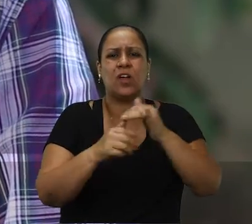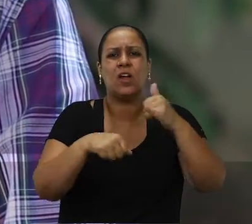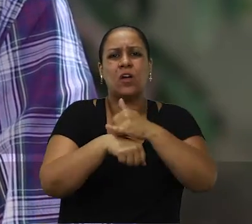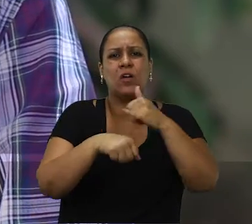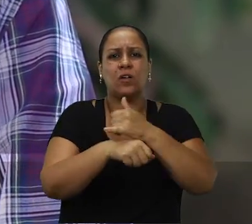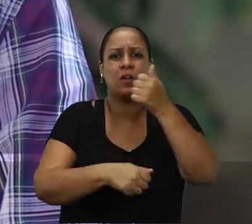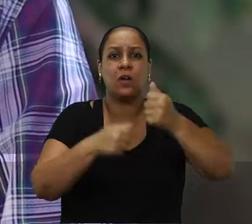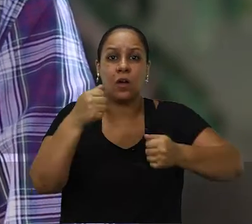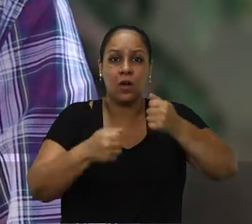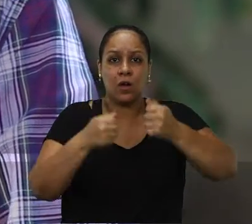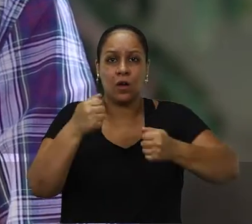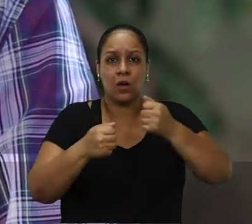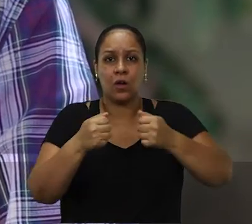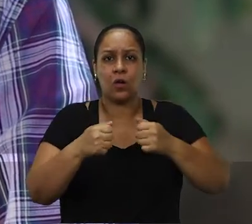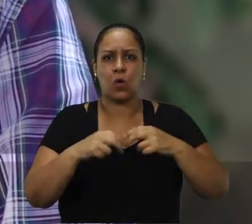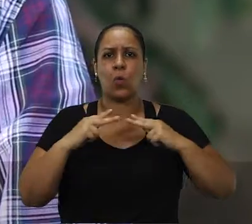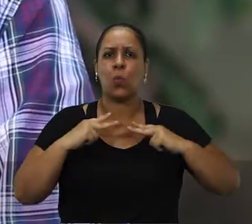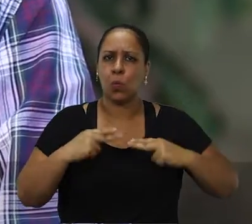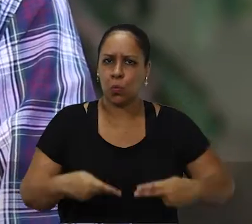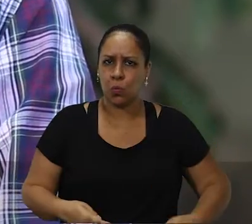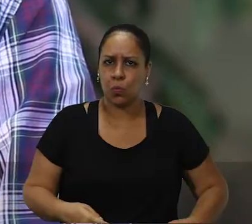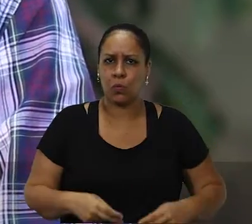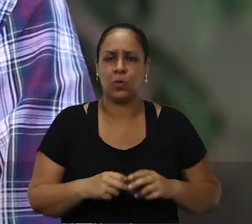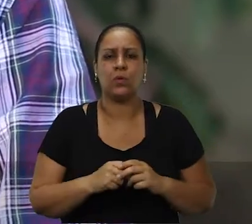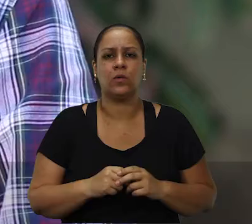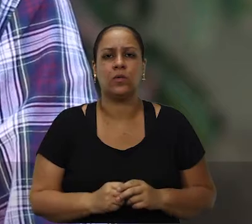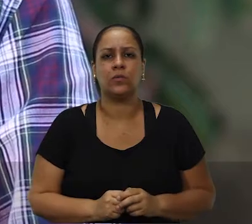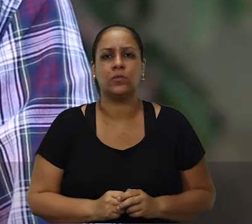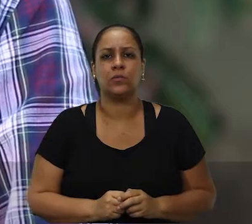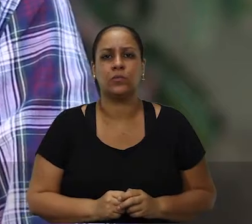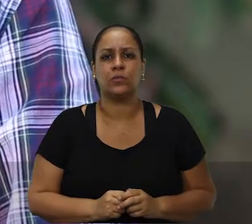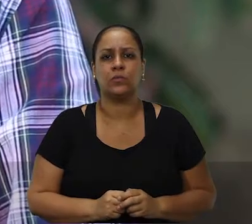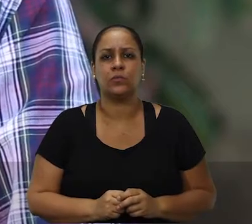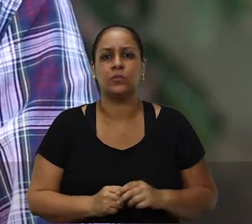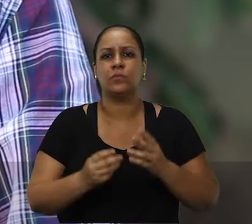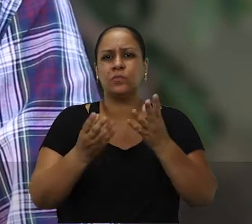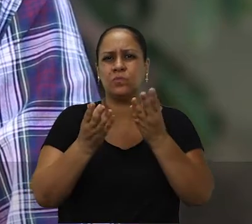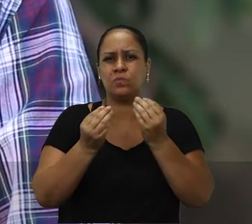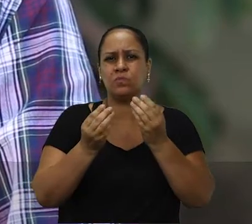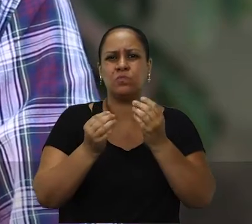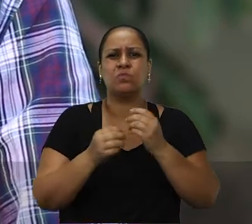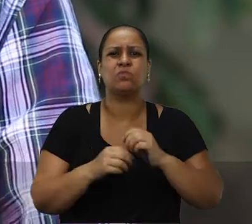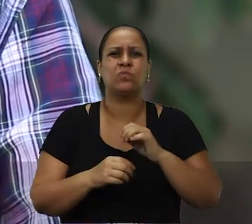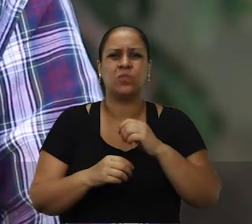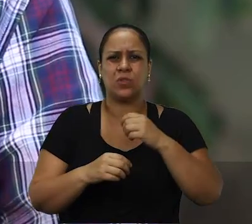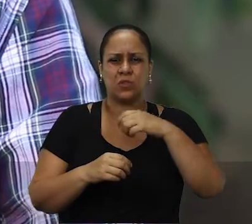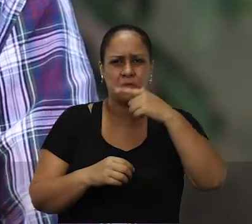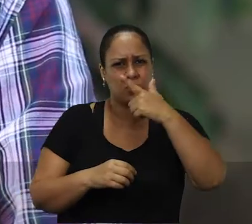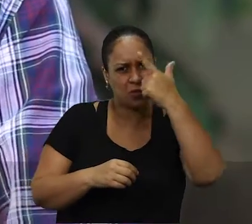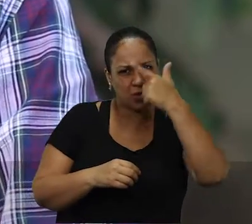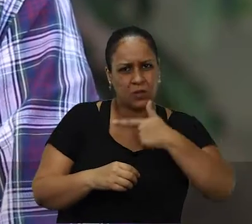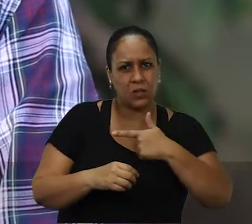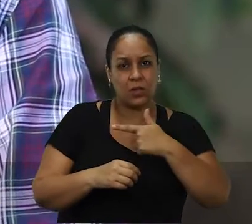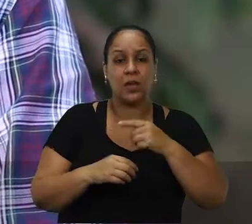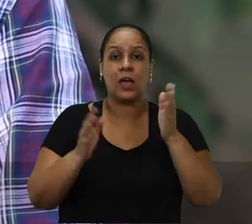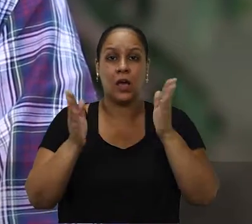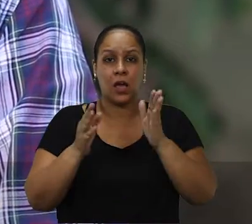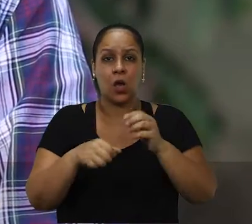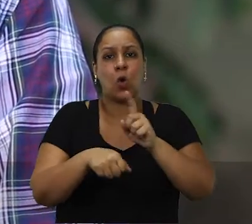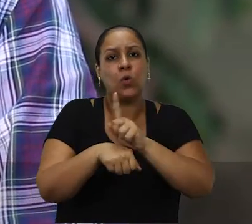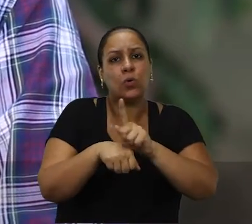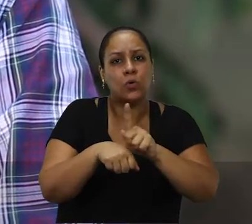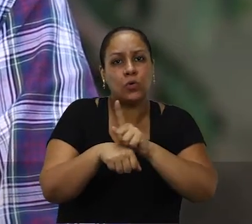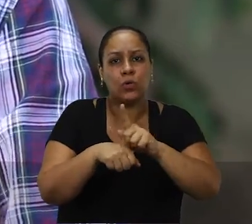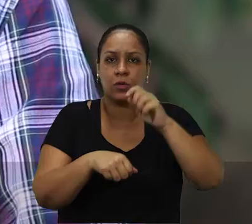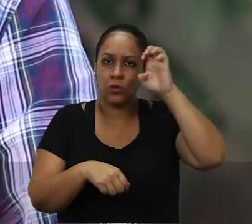viaturas, uniformes, enfim. É, precariedade. E sob a liderança do Prefeito